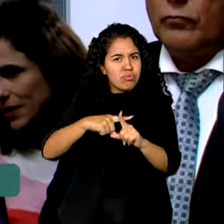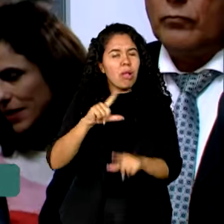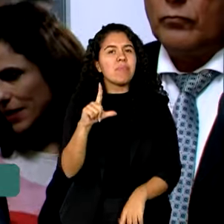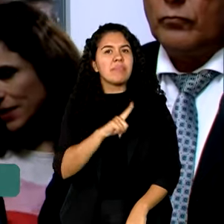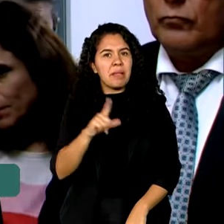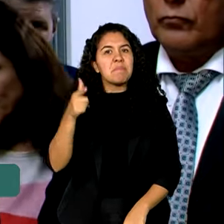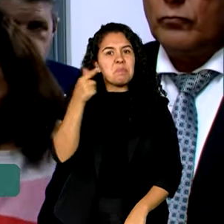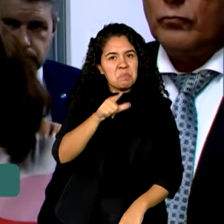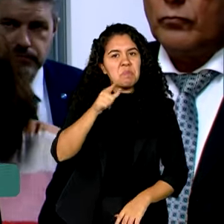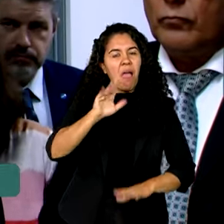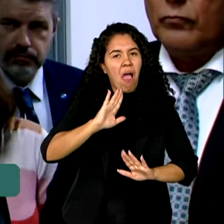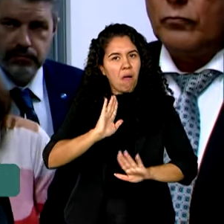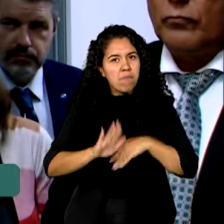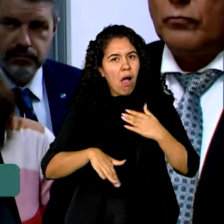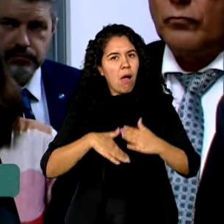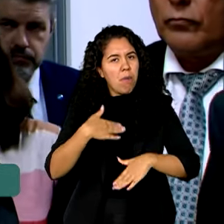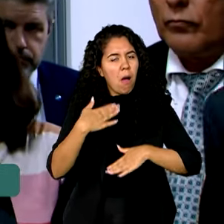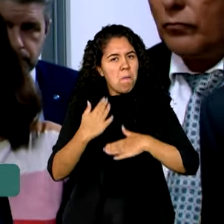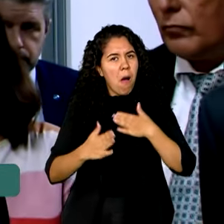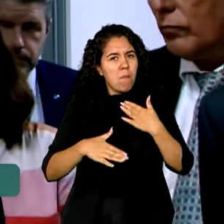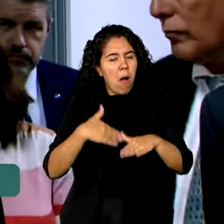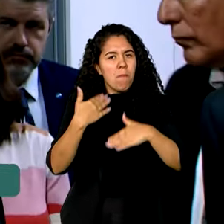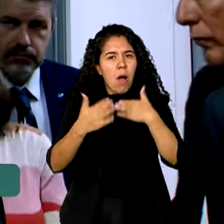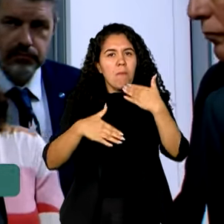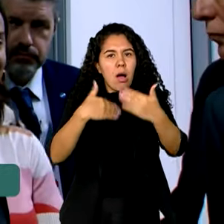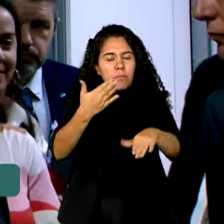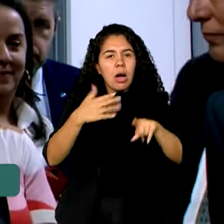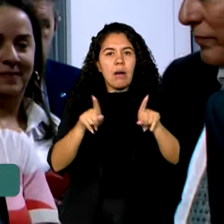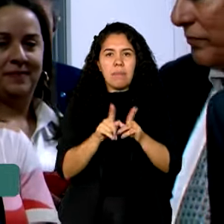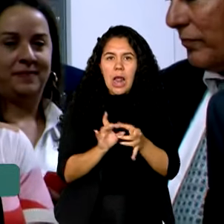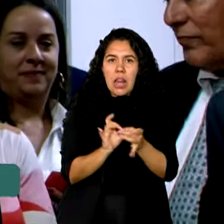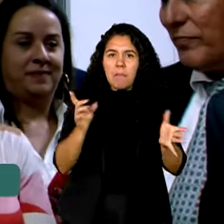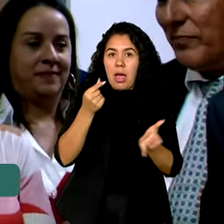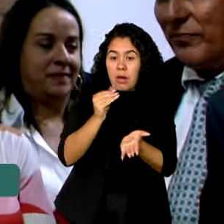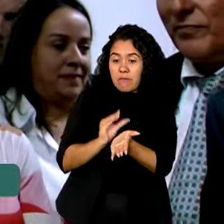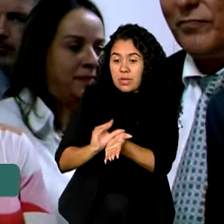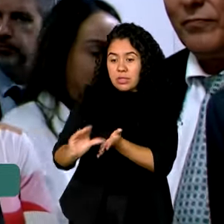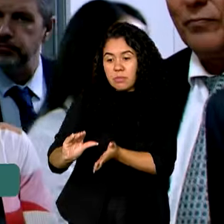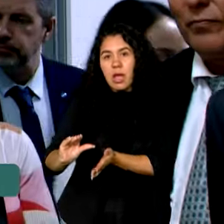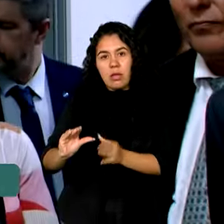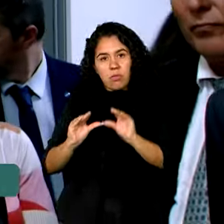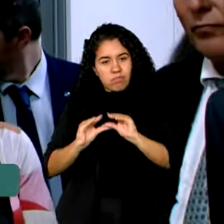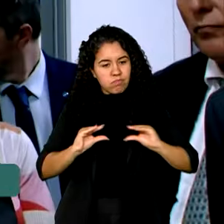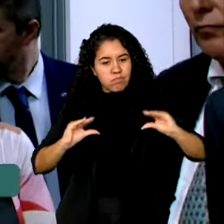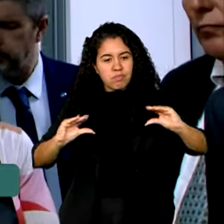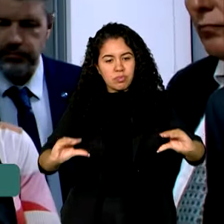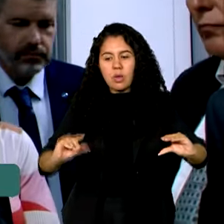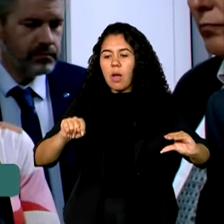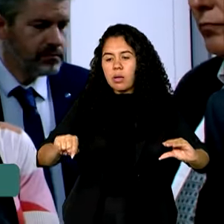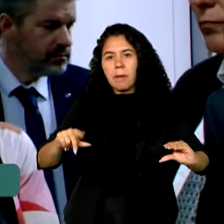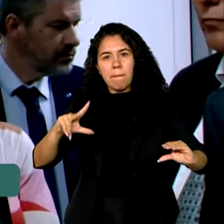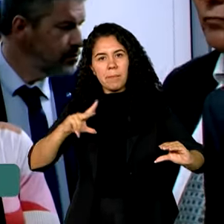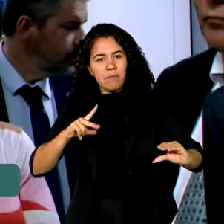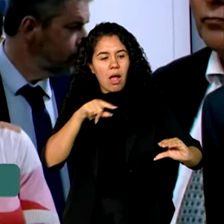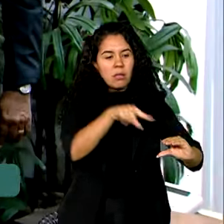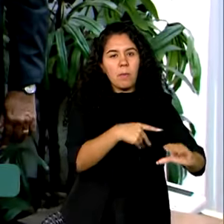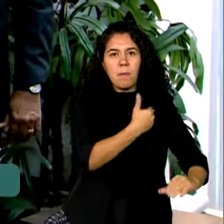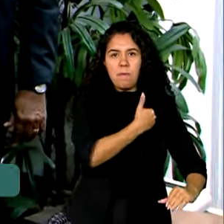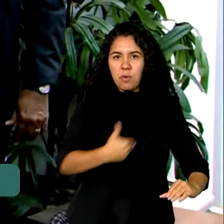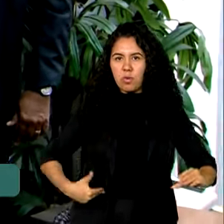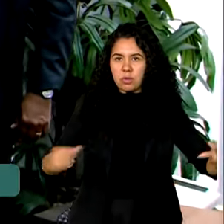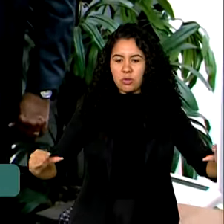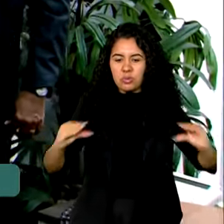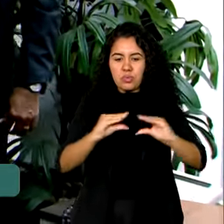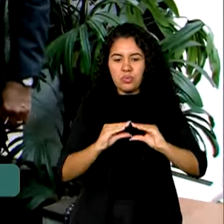avançar ainda mais liberando investimentos públicos e privados que dependem dessa regulação.